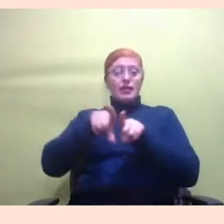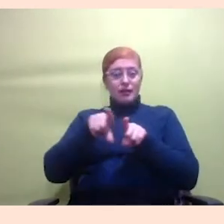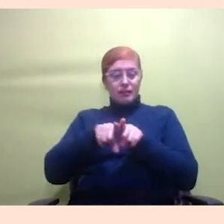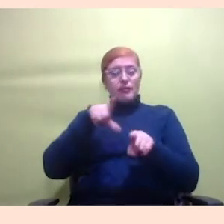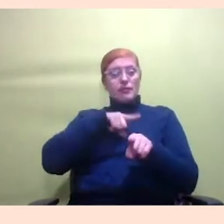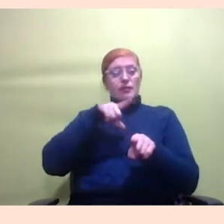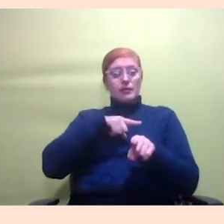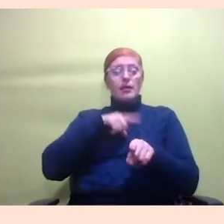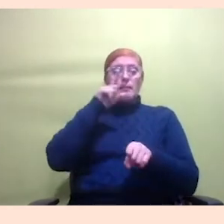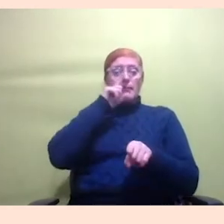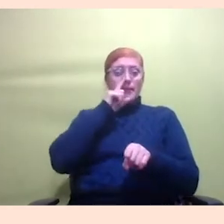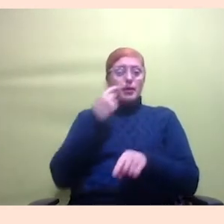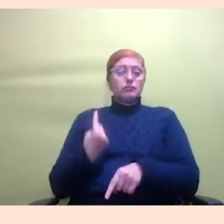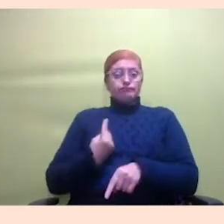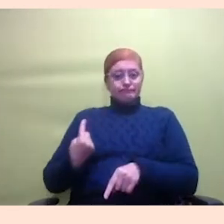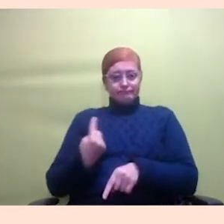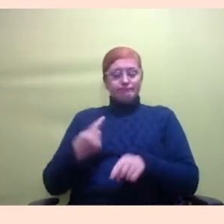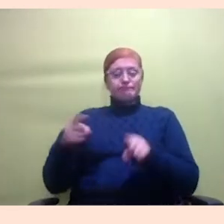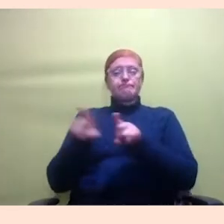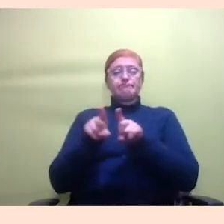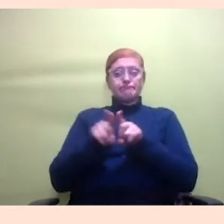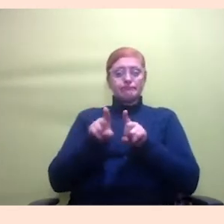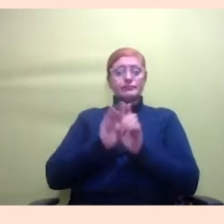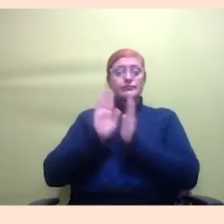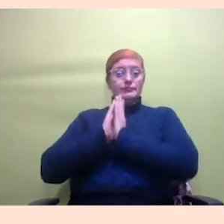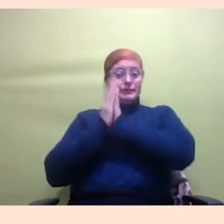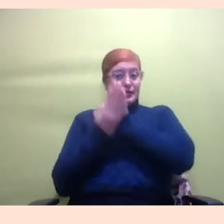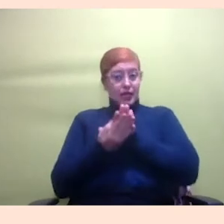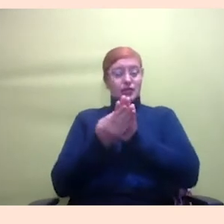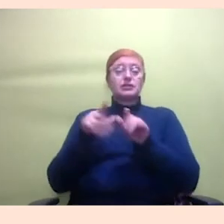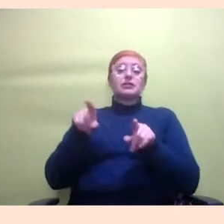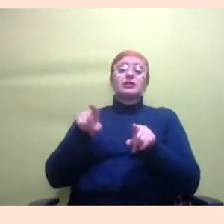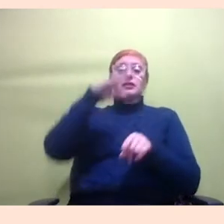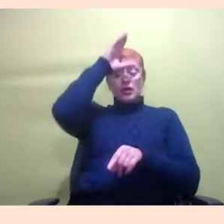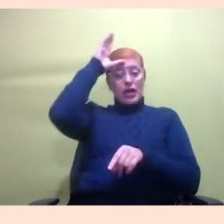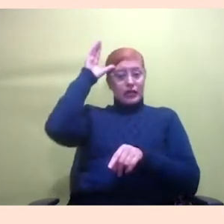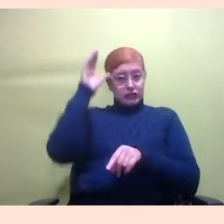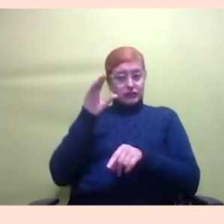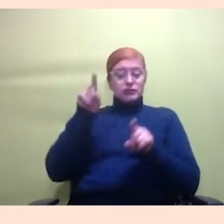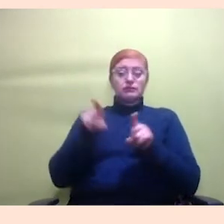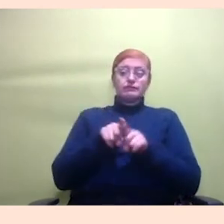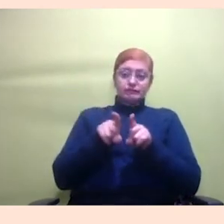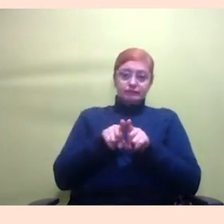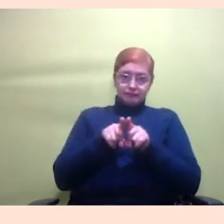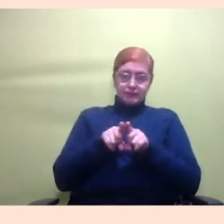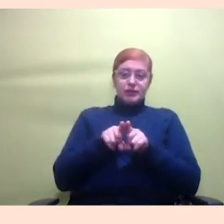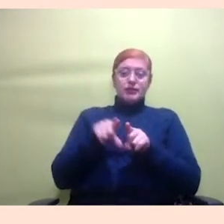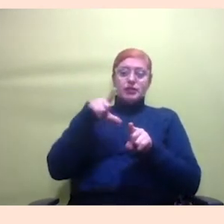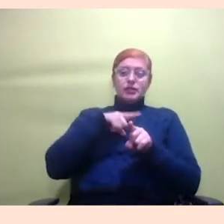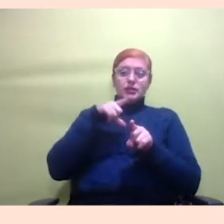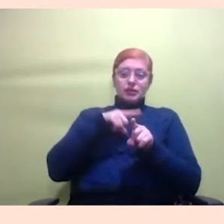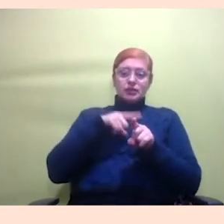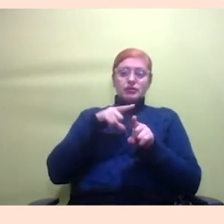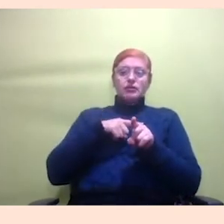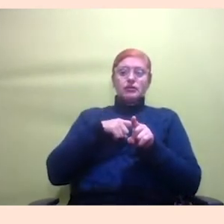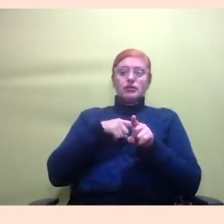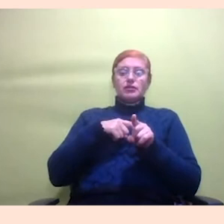e pra alunos de graduação cotistas ou não e a gente tem aí tem uma tabela de valores pra pessoas que já tem